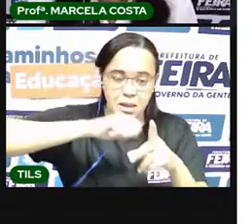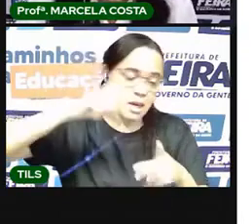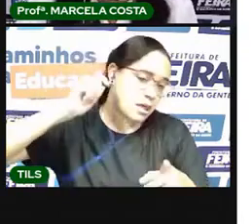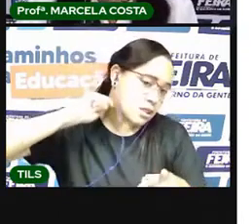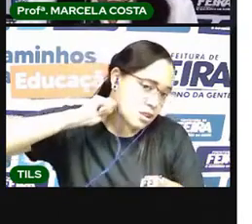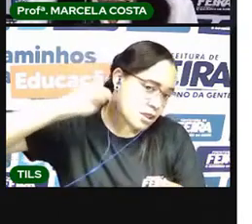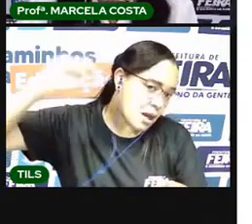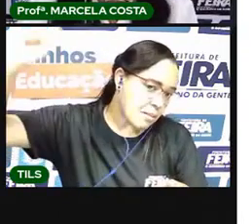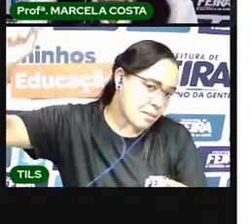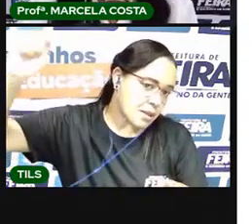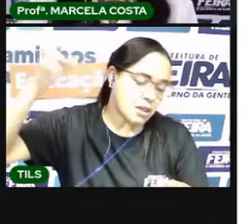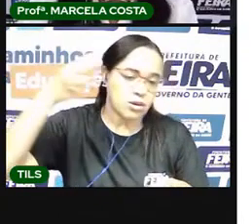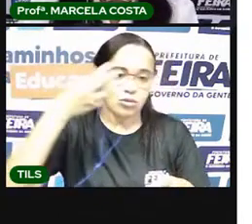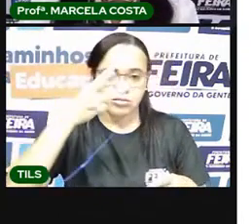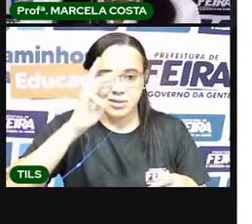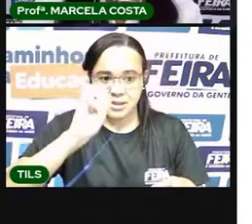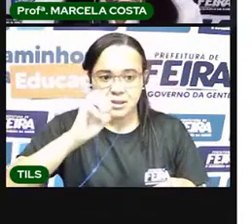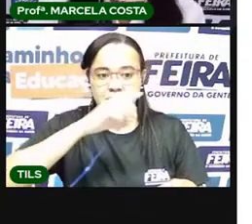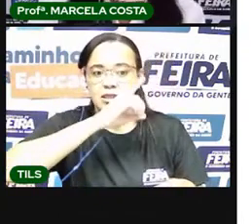30 dias